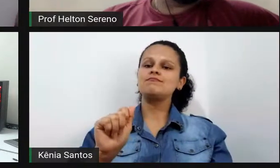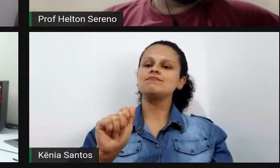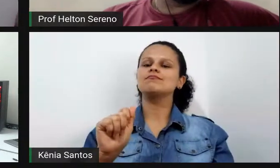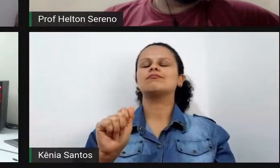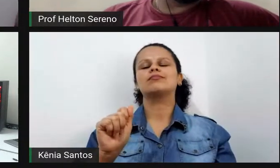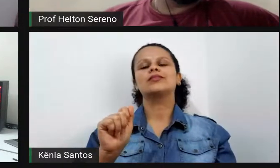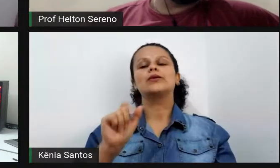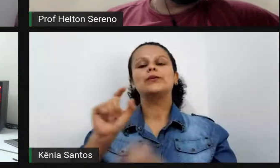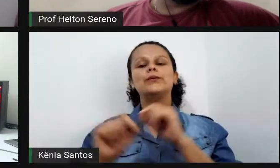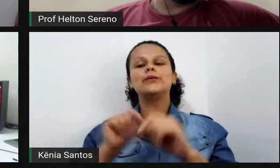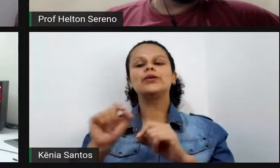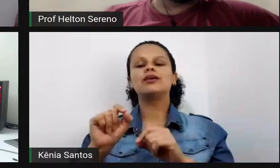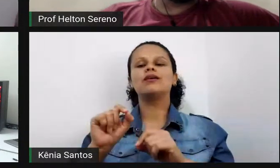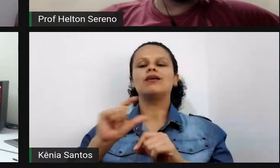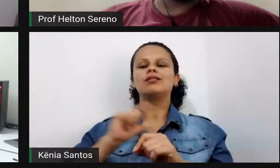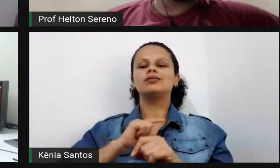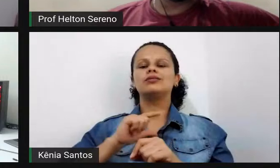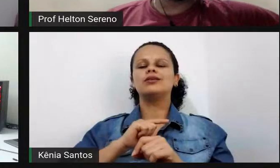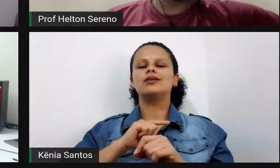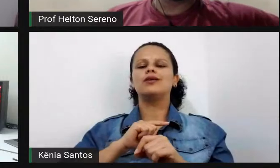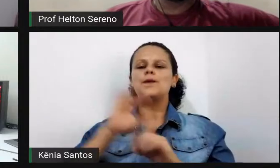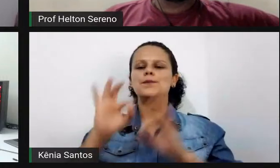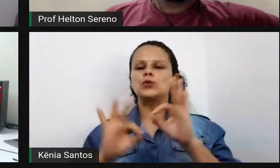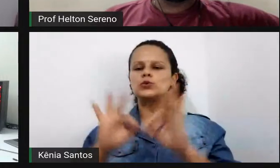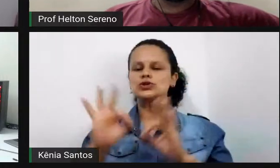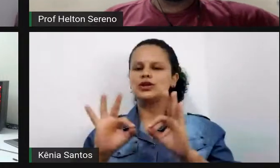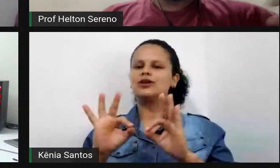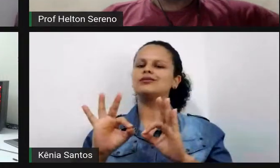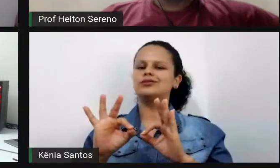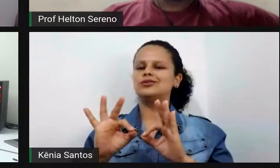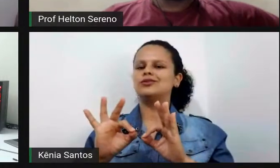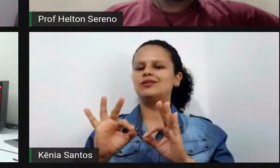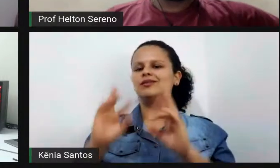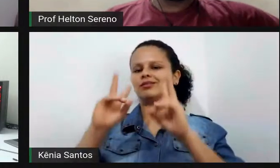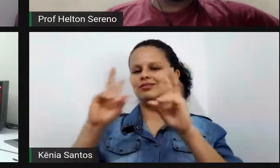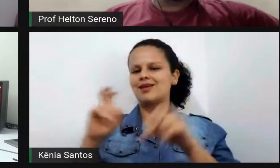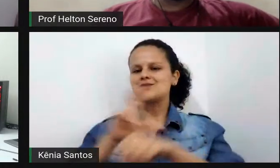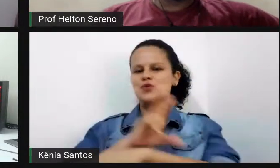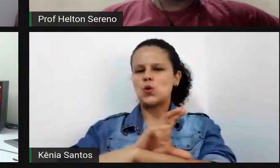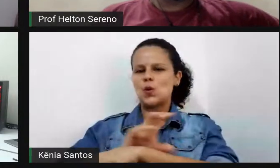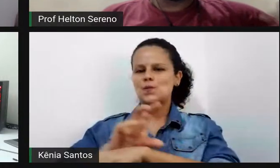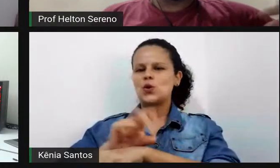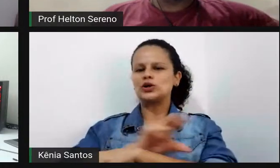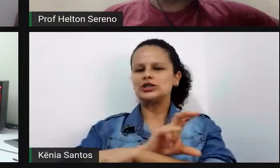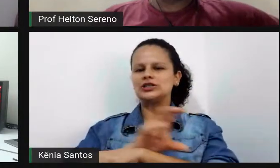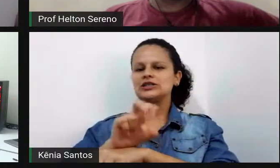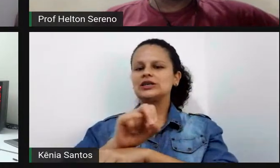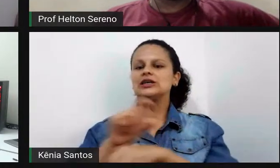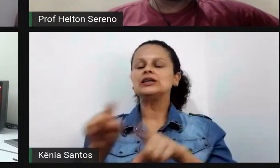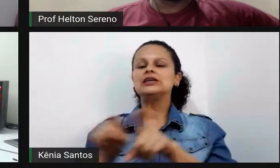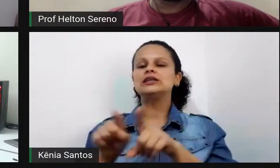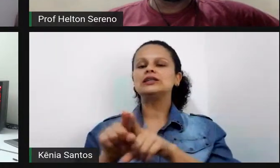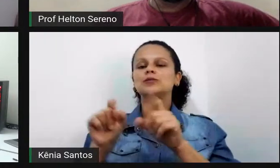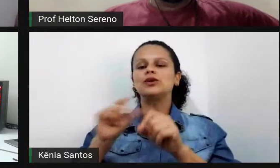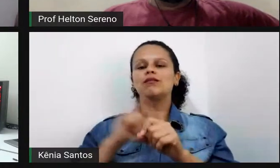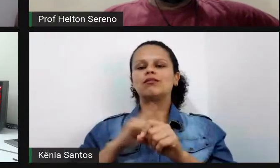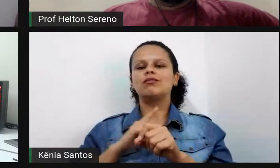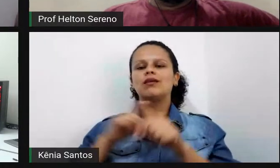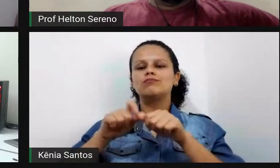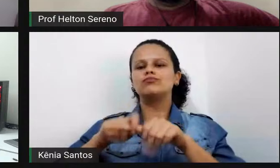competições em robótica mas também nós temos uma aplicação muito grande na disseminação da cultura na disseminação da tecnologia